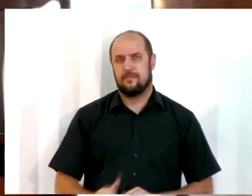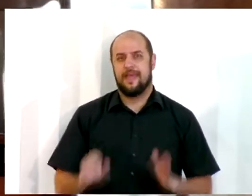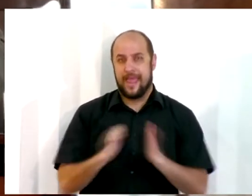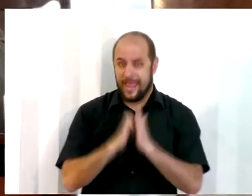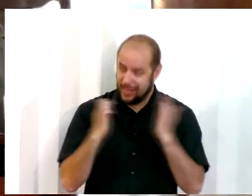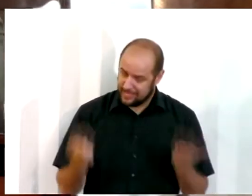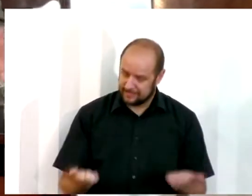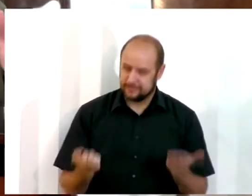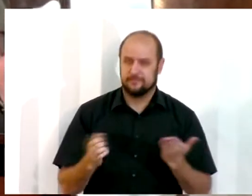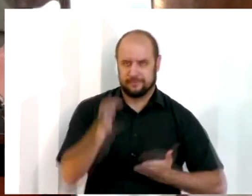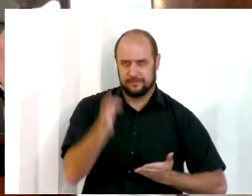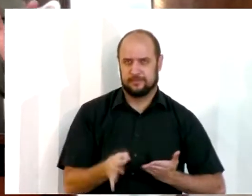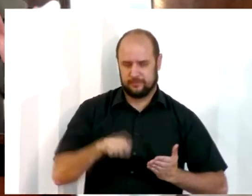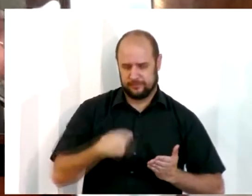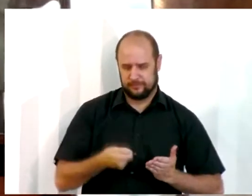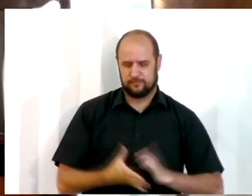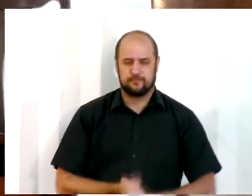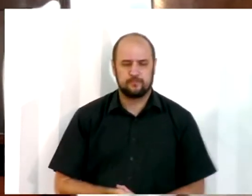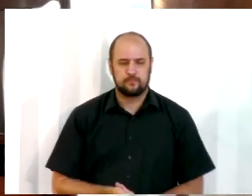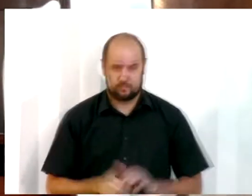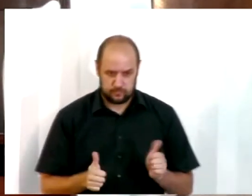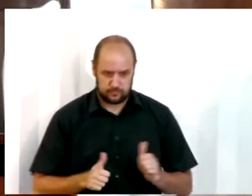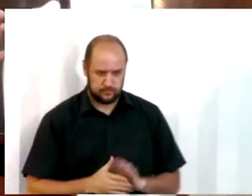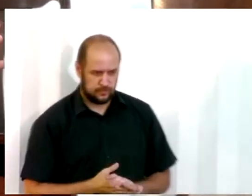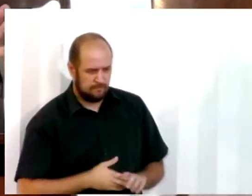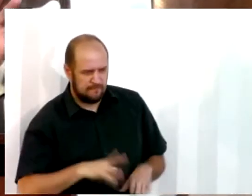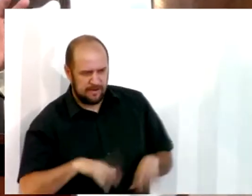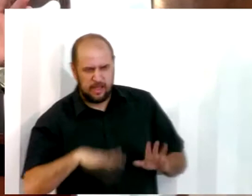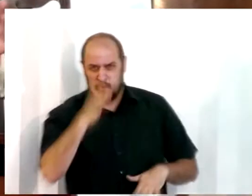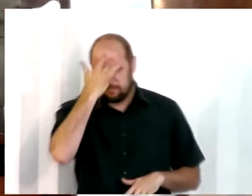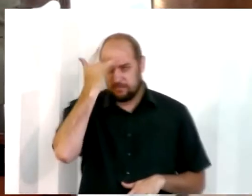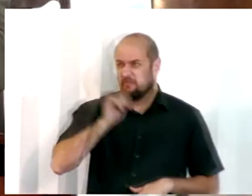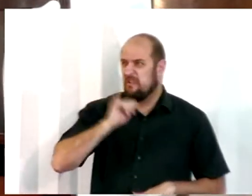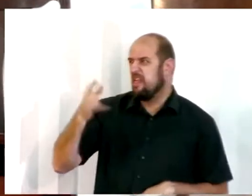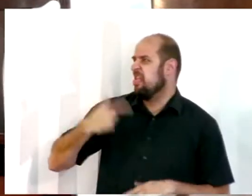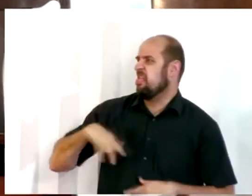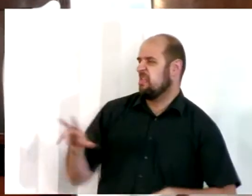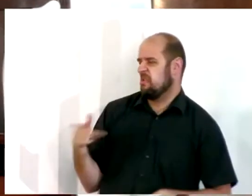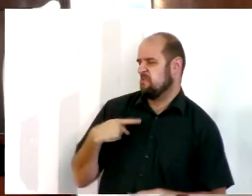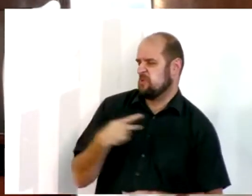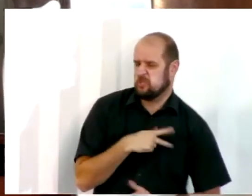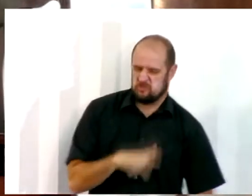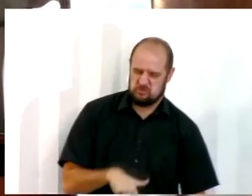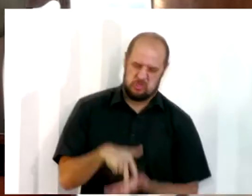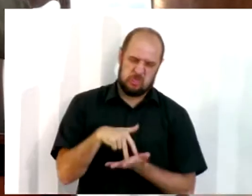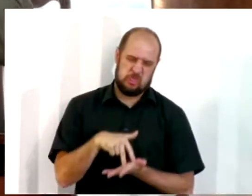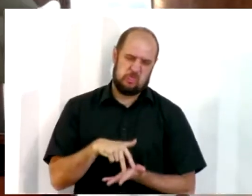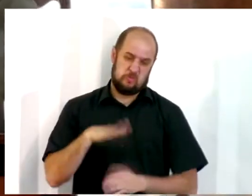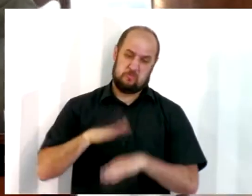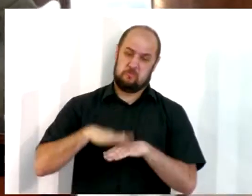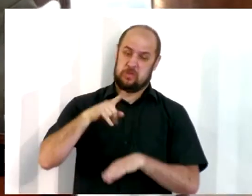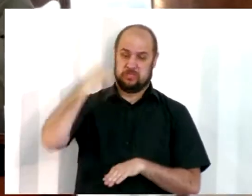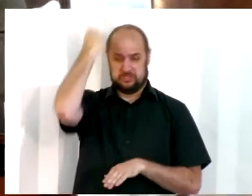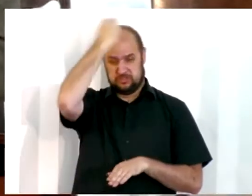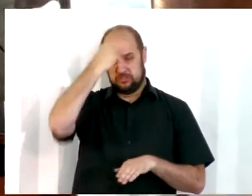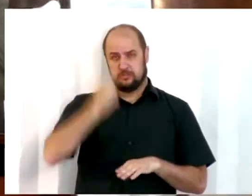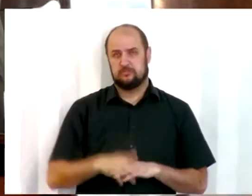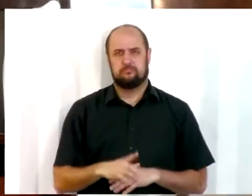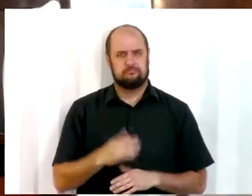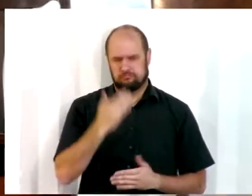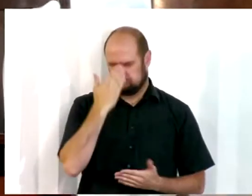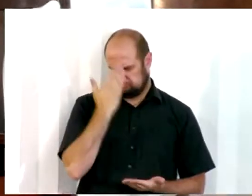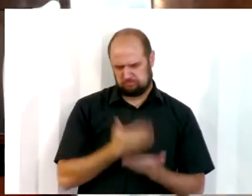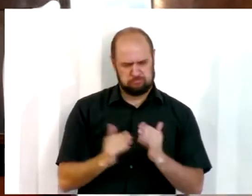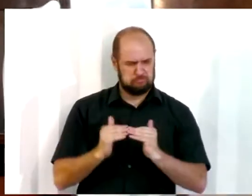Tem gente que critica. Não, parece que o pastor está em uma posição de destaque, que o pastor está em um lugar mais santo do que os demais. Nós não cremos nisso, viu, irmãos?